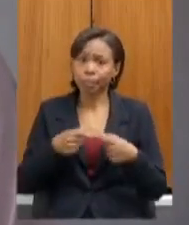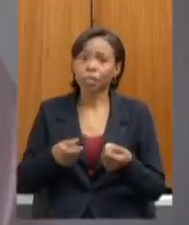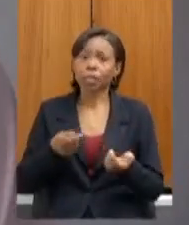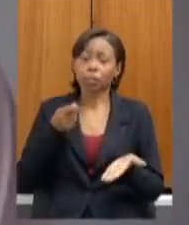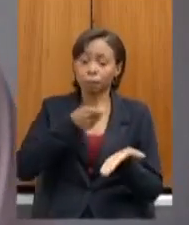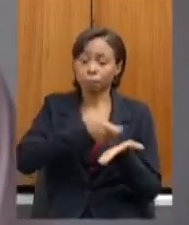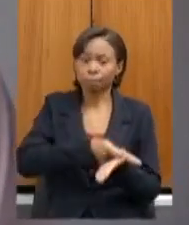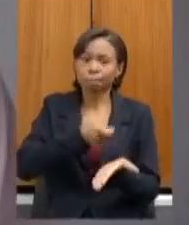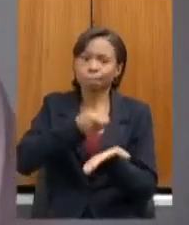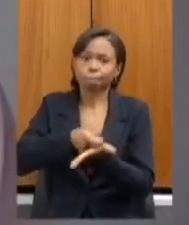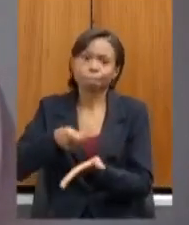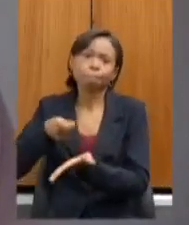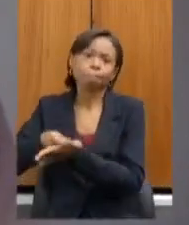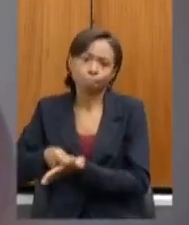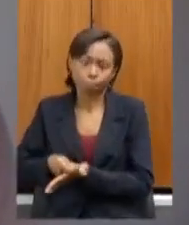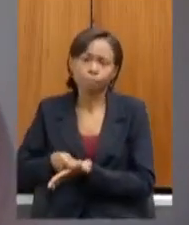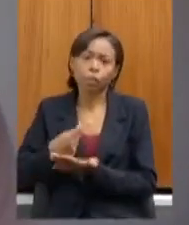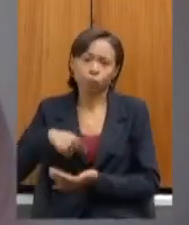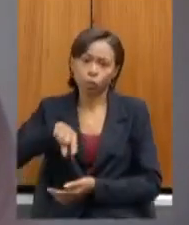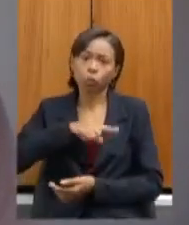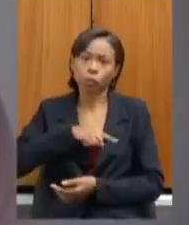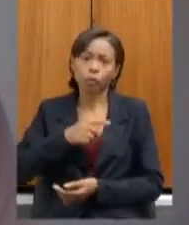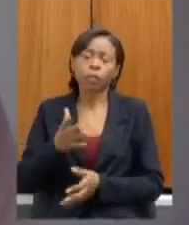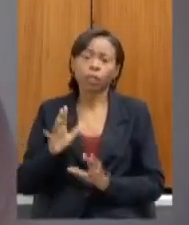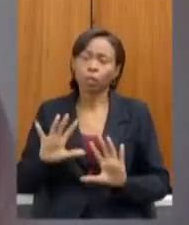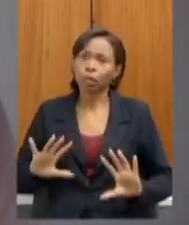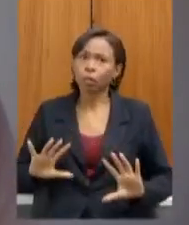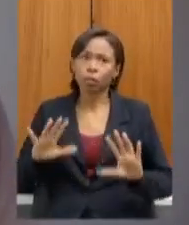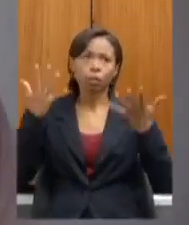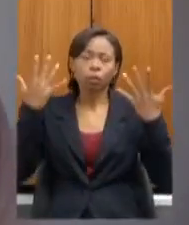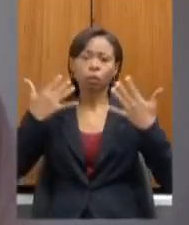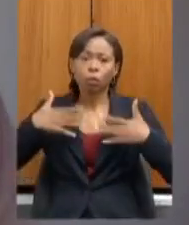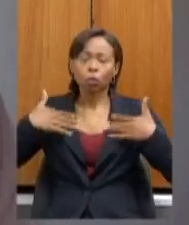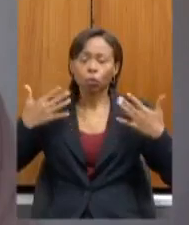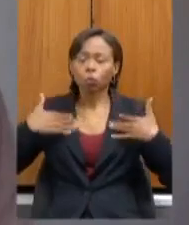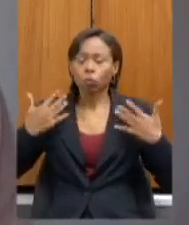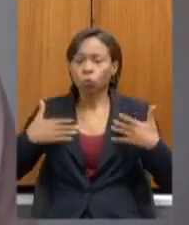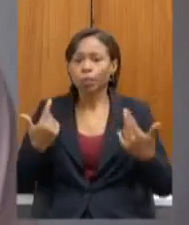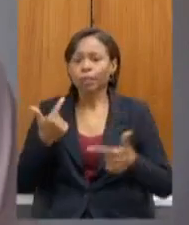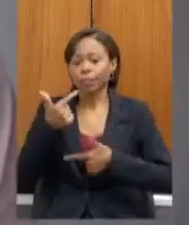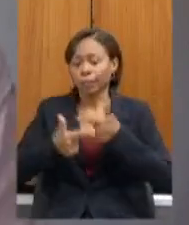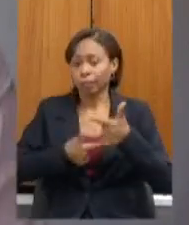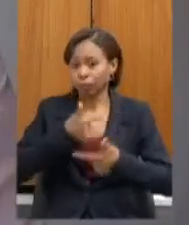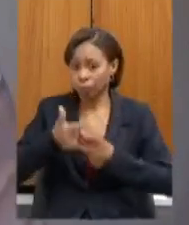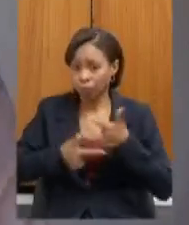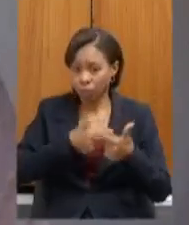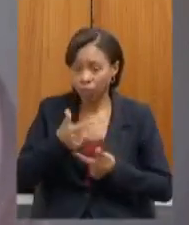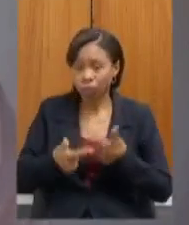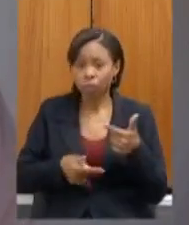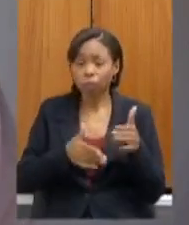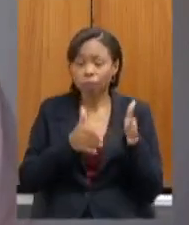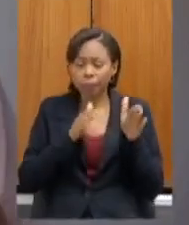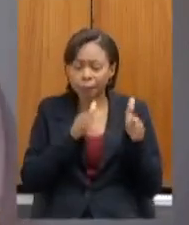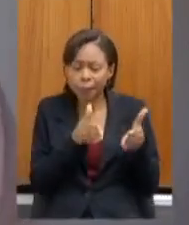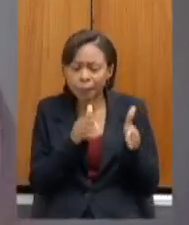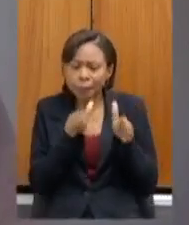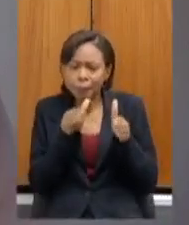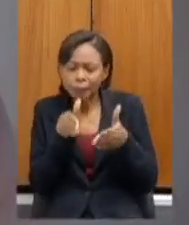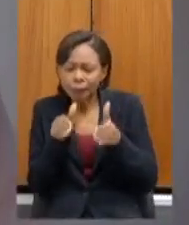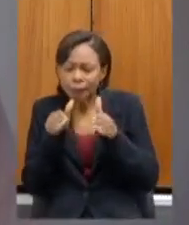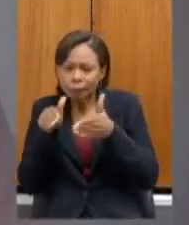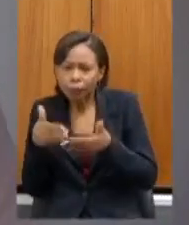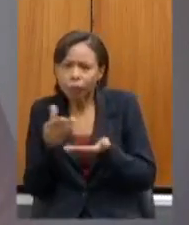financeira a gente vem festejando e trabalhando também cirurgicamente com cada